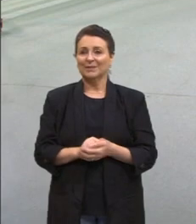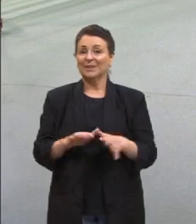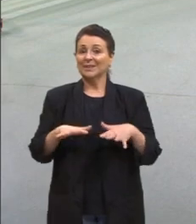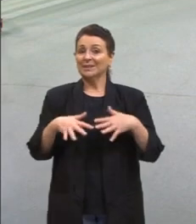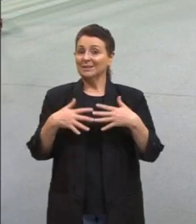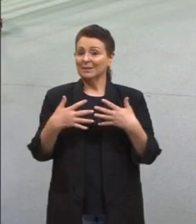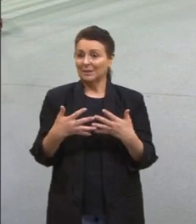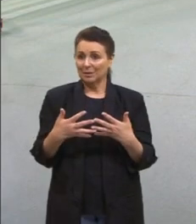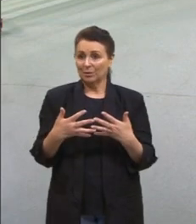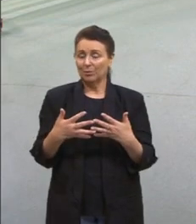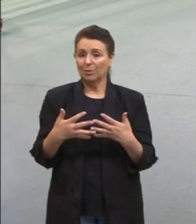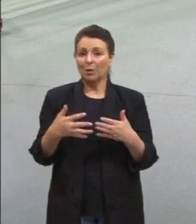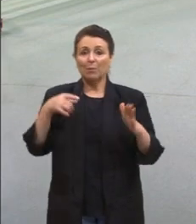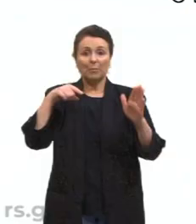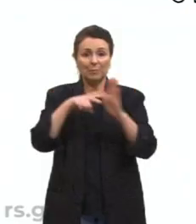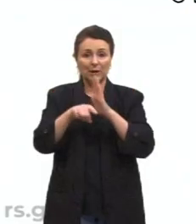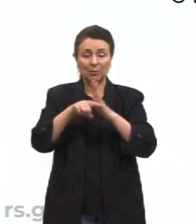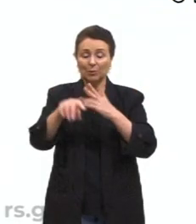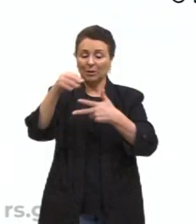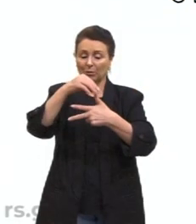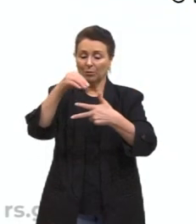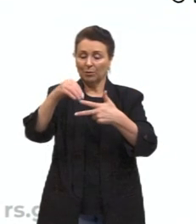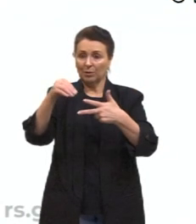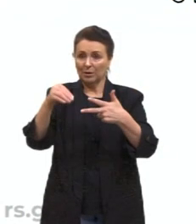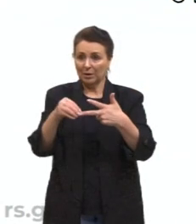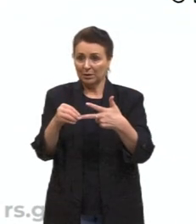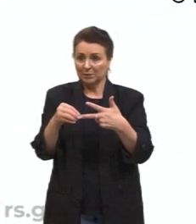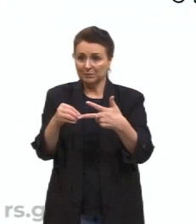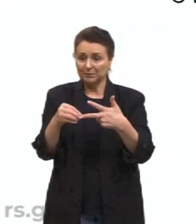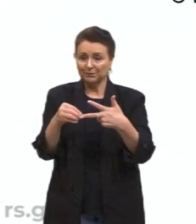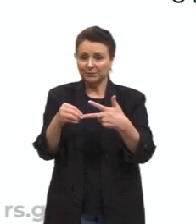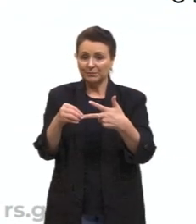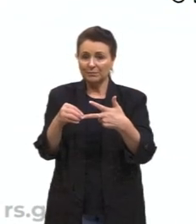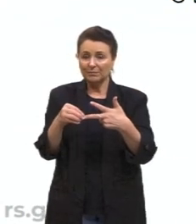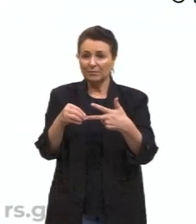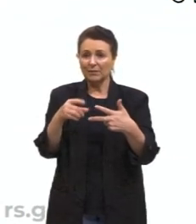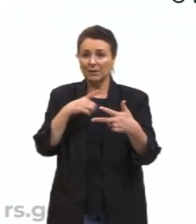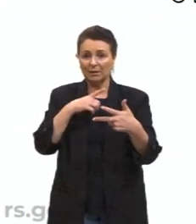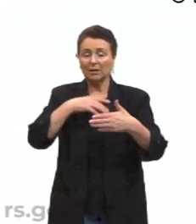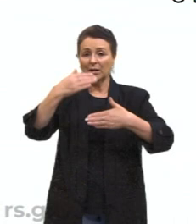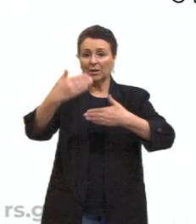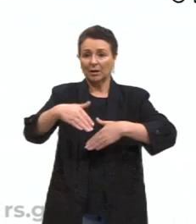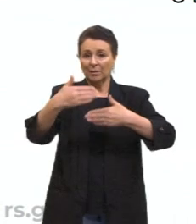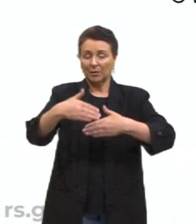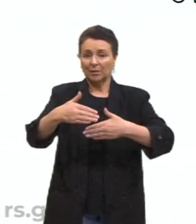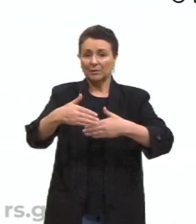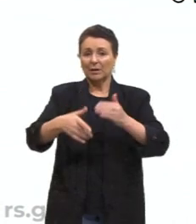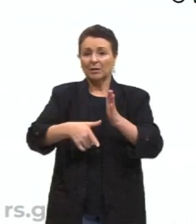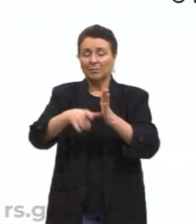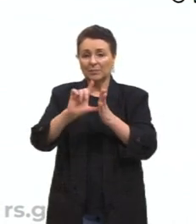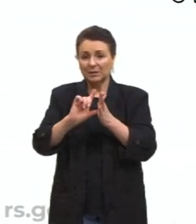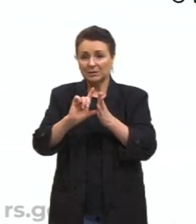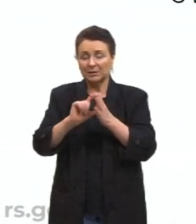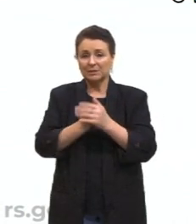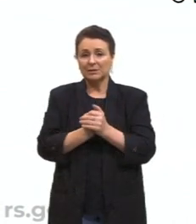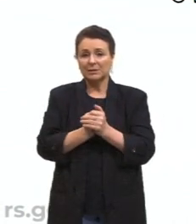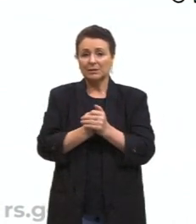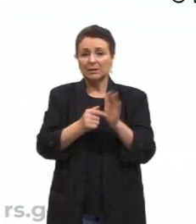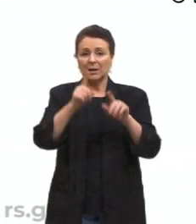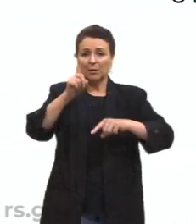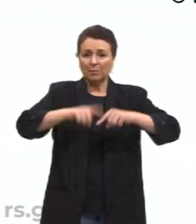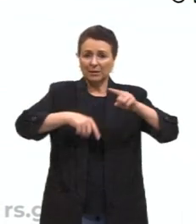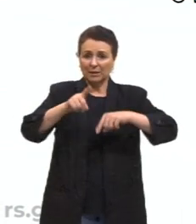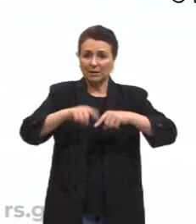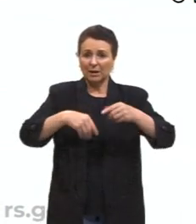com algumas questões do Enem, que tem feito parte das provas, para nós ir revisando esse material que a gente viu